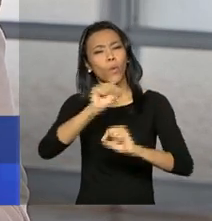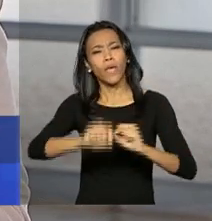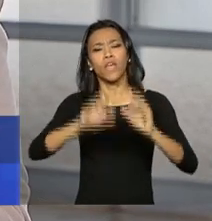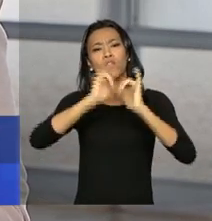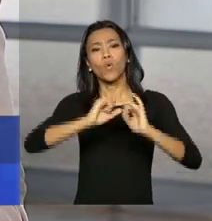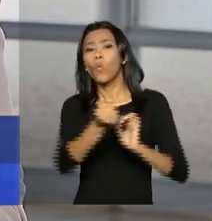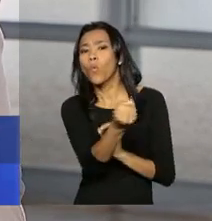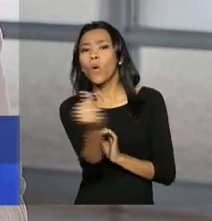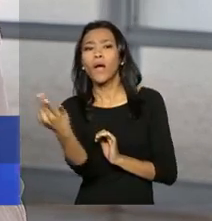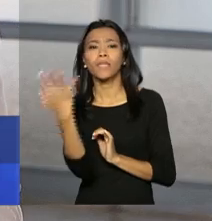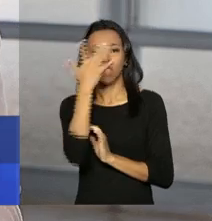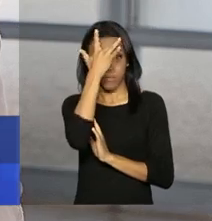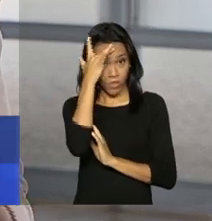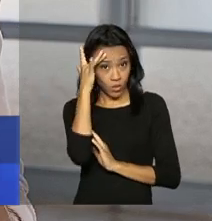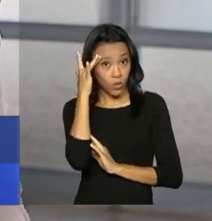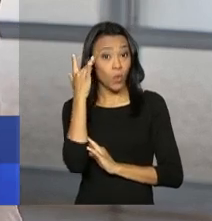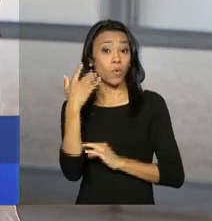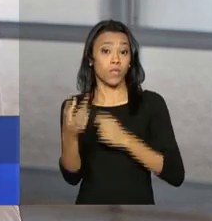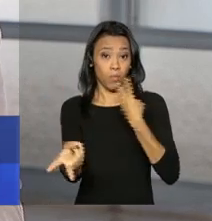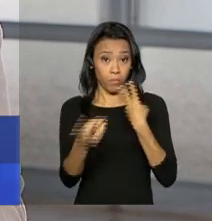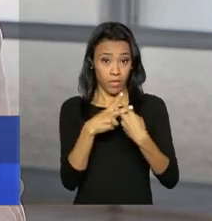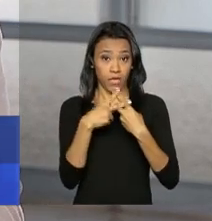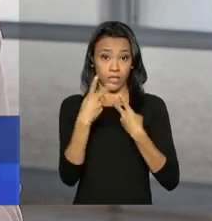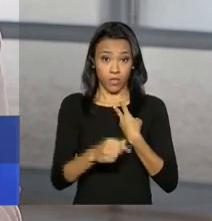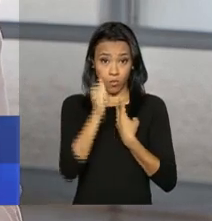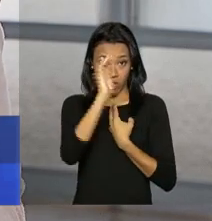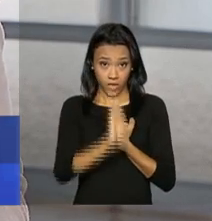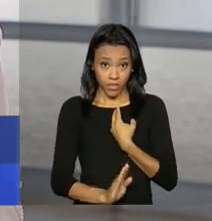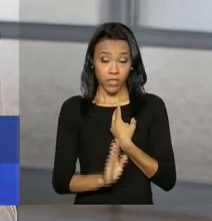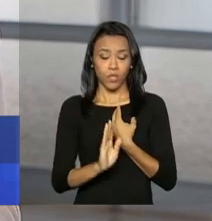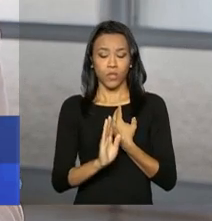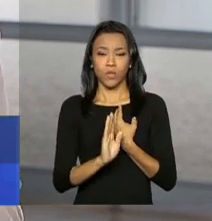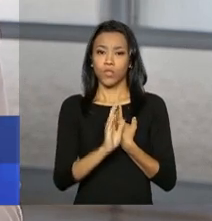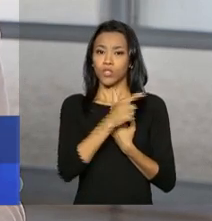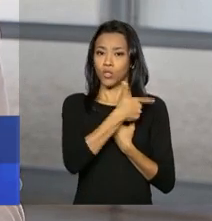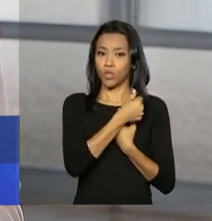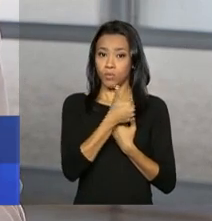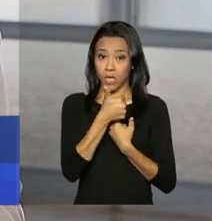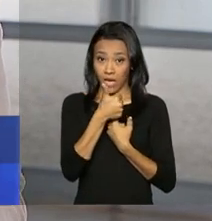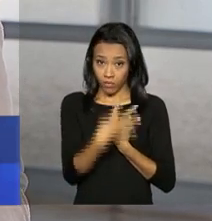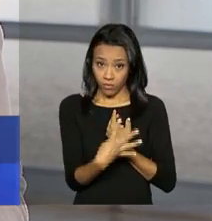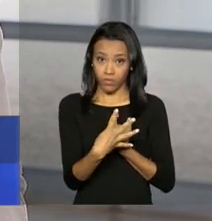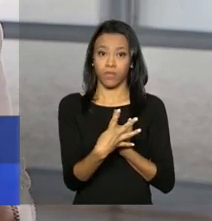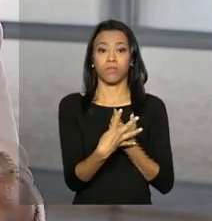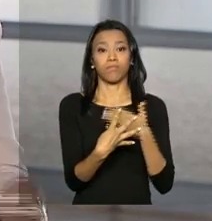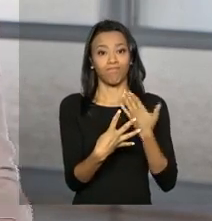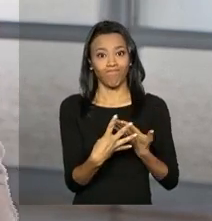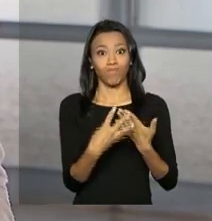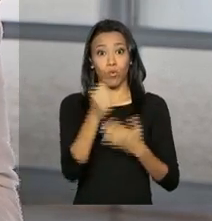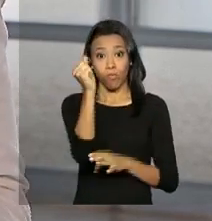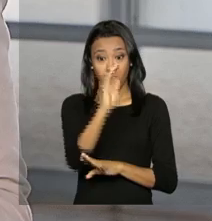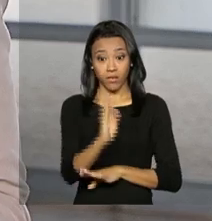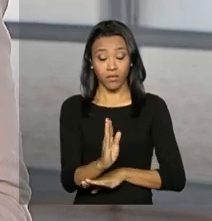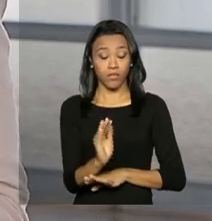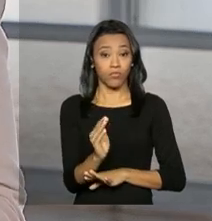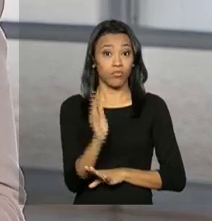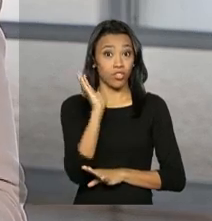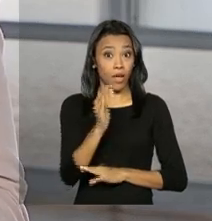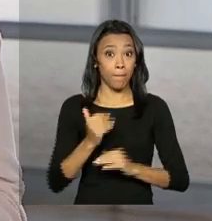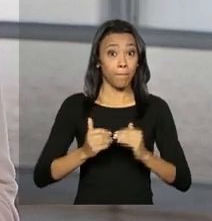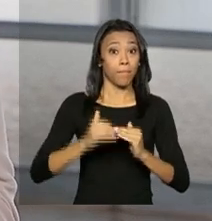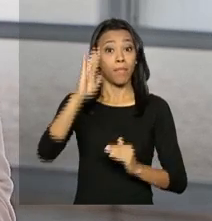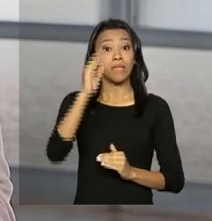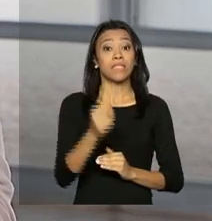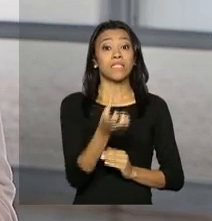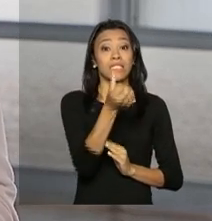população carcerária brasileira de dezembro de 2014. Olha, o país já ultrapassou a marca de